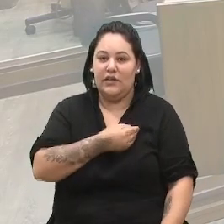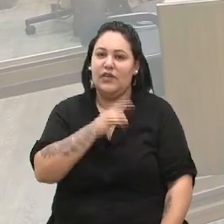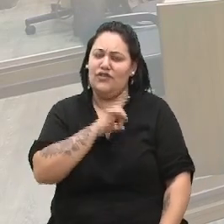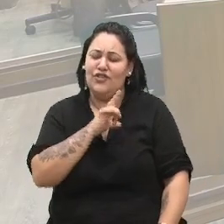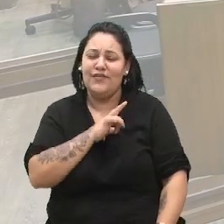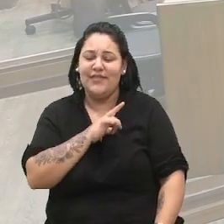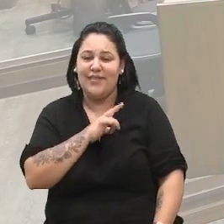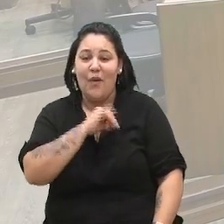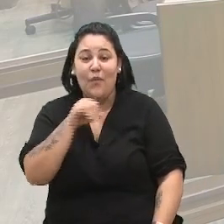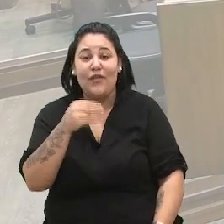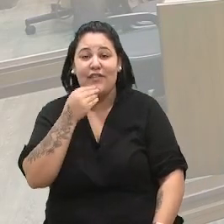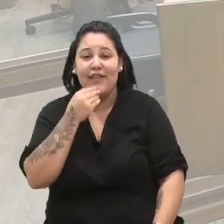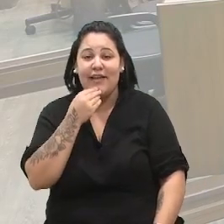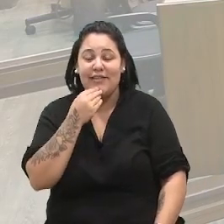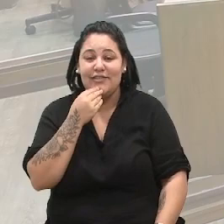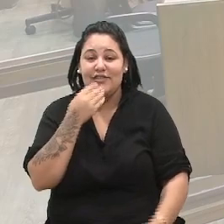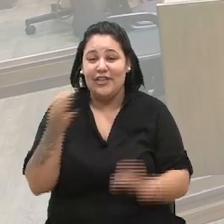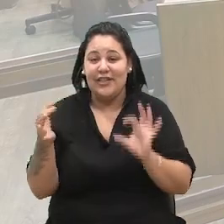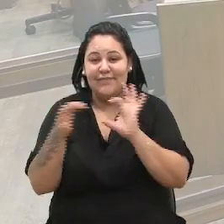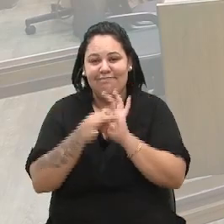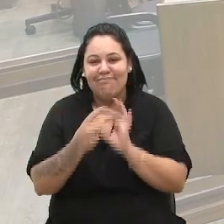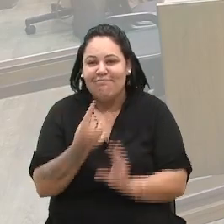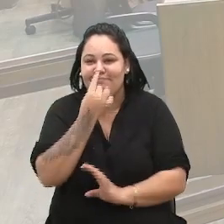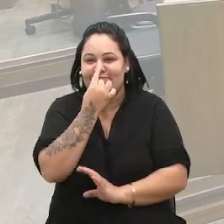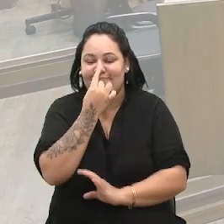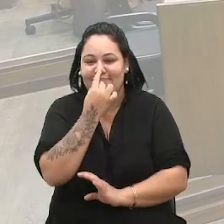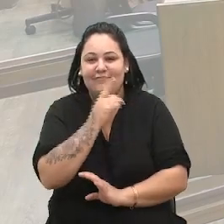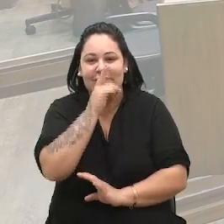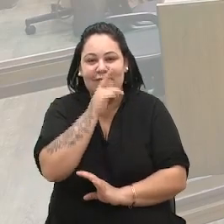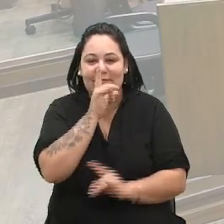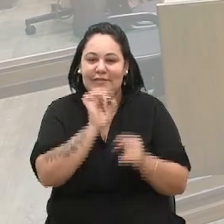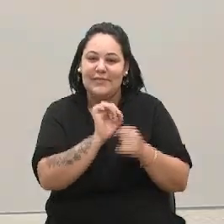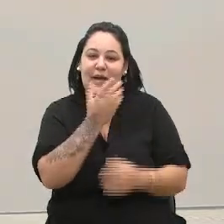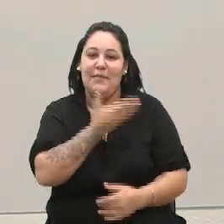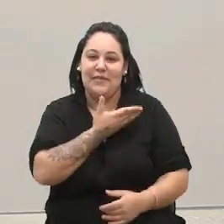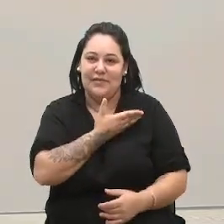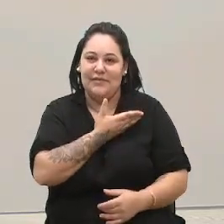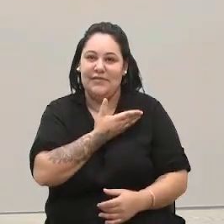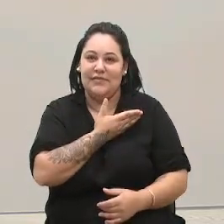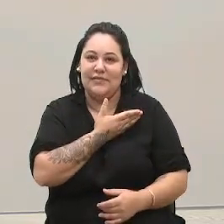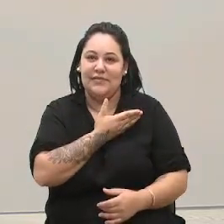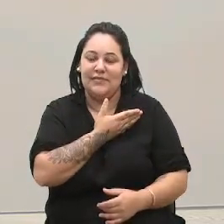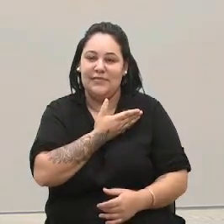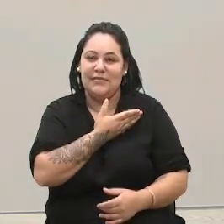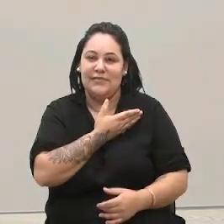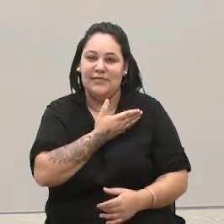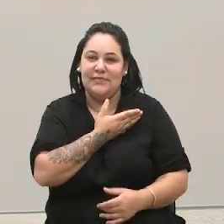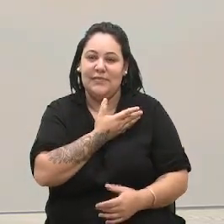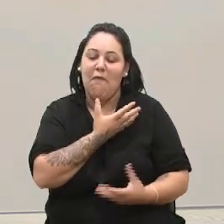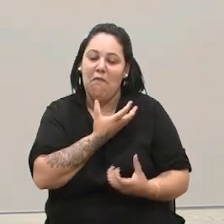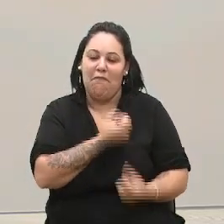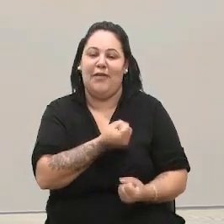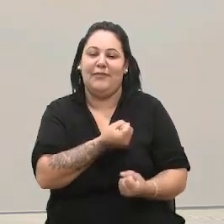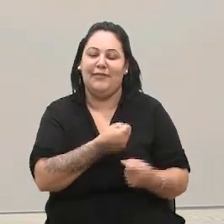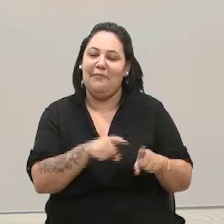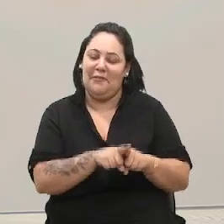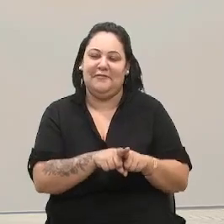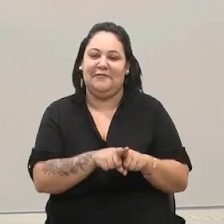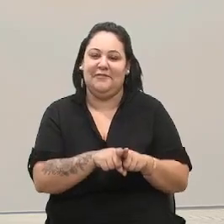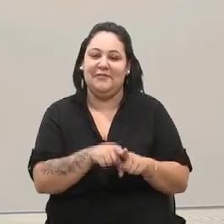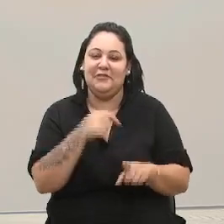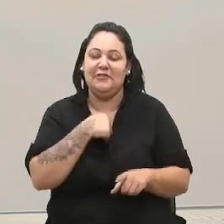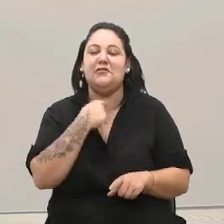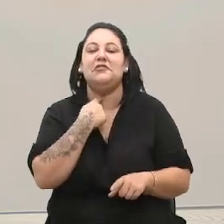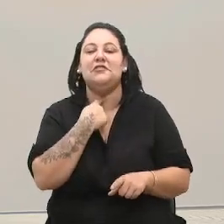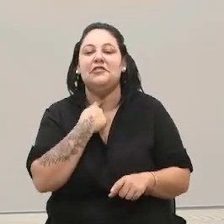mais do nosso colega vereador Alberto Menegosi, fizemos uma amizade sólida, e eu que eu desejo para ele, como